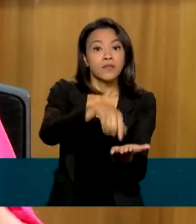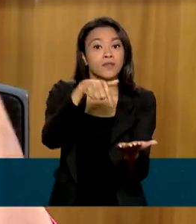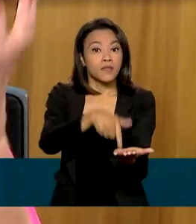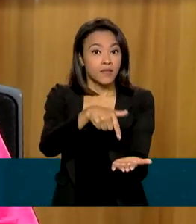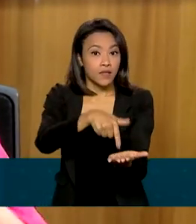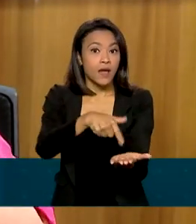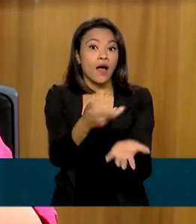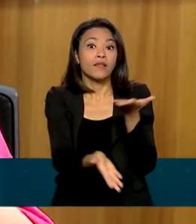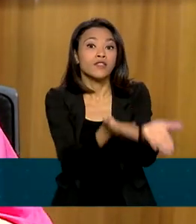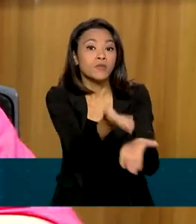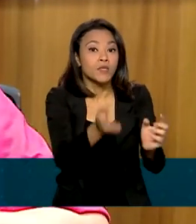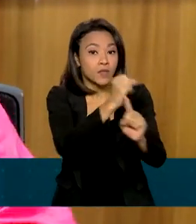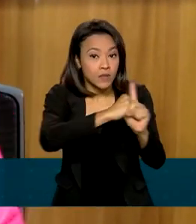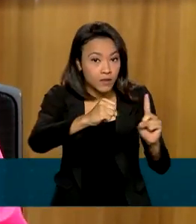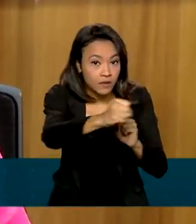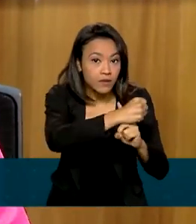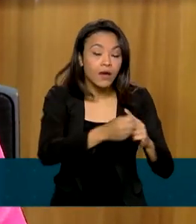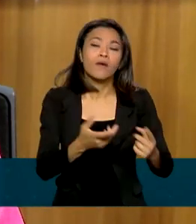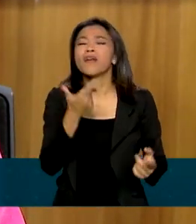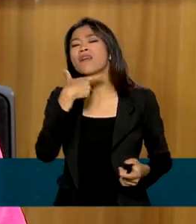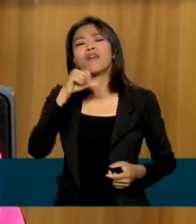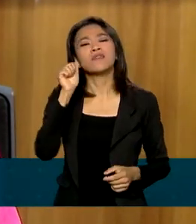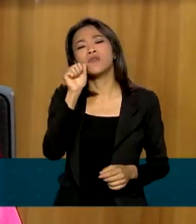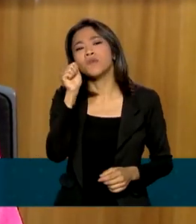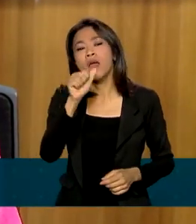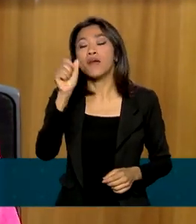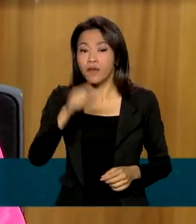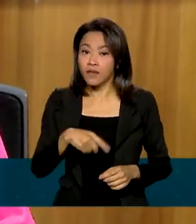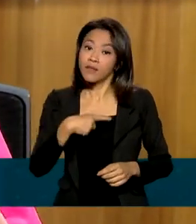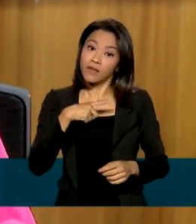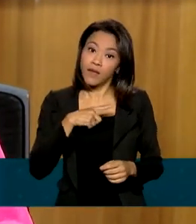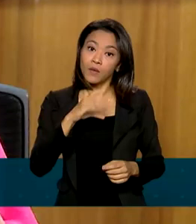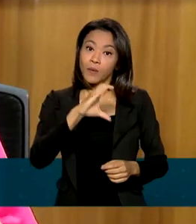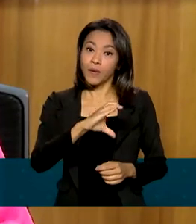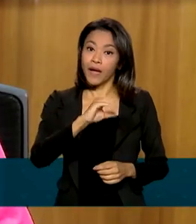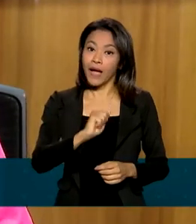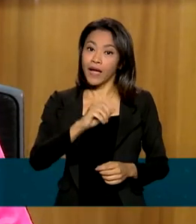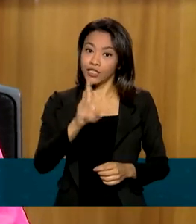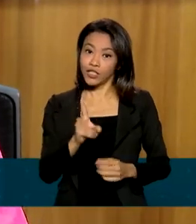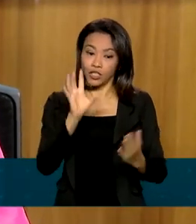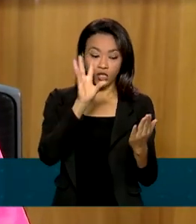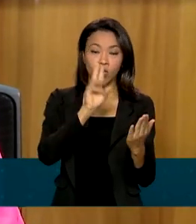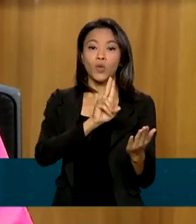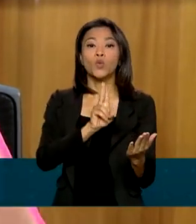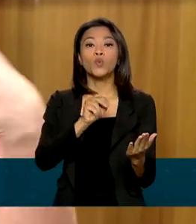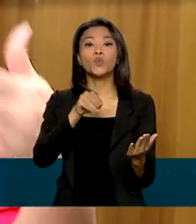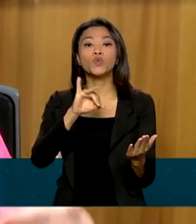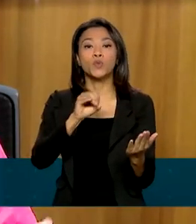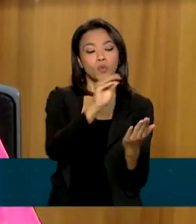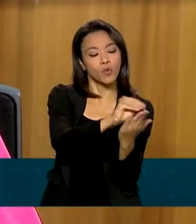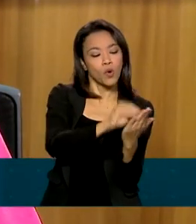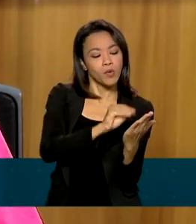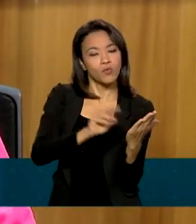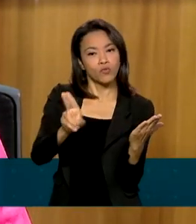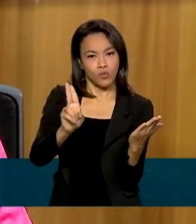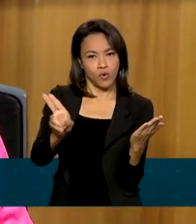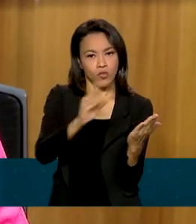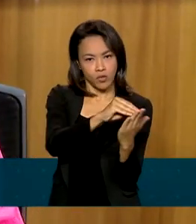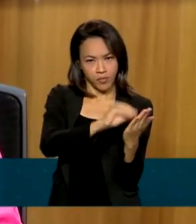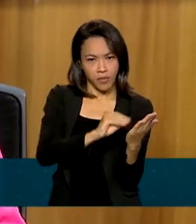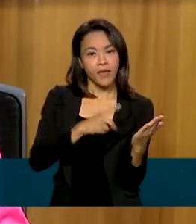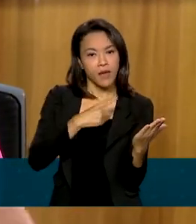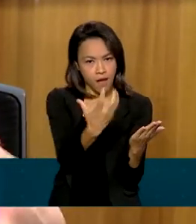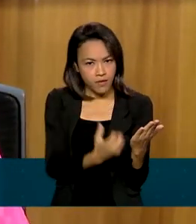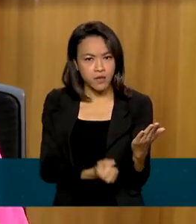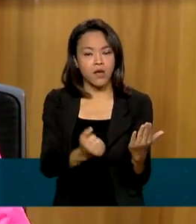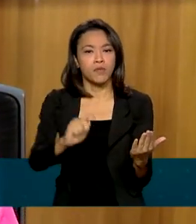Quem são as mulheres nesse primeiro momento? São as mulheres que estão no Cade Único, são mulheres em situação de vulnerabilidade, que já são atendidas por benefícios sociais.